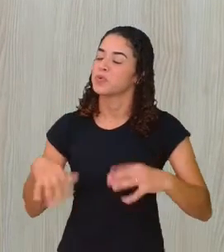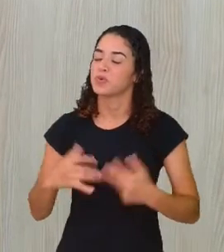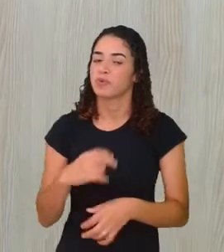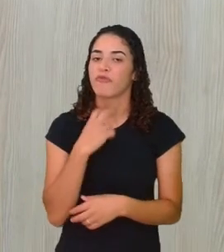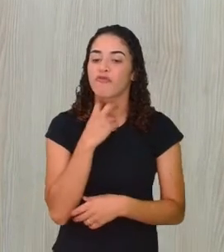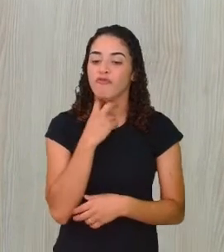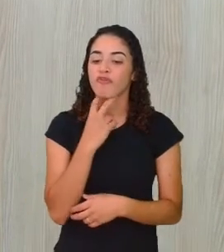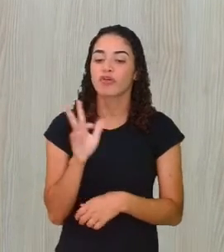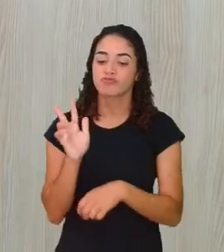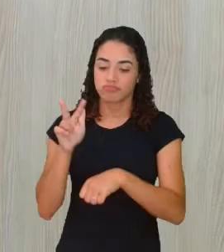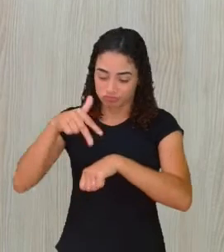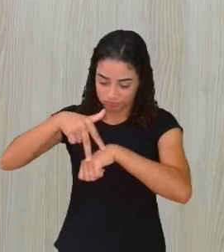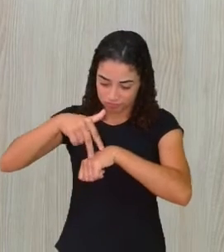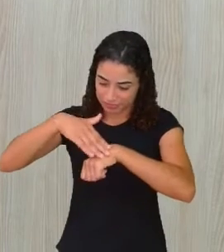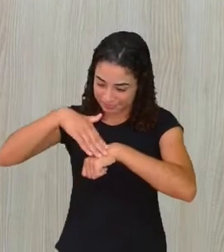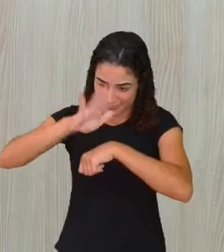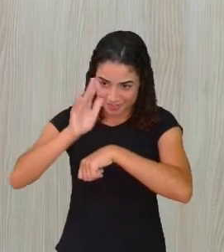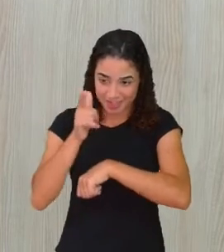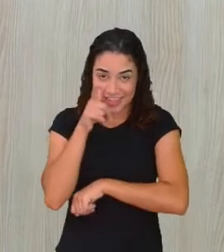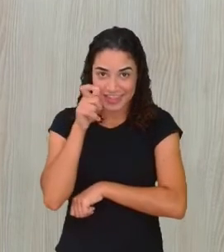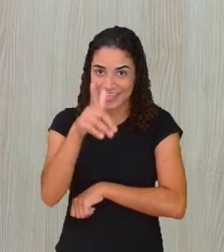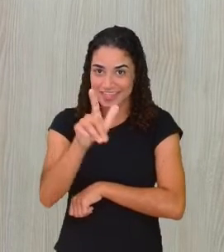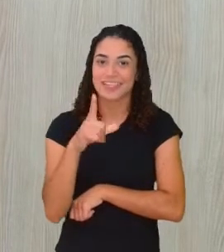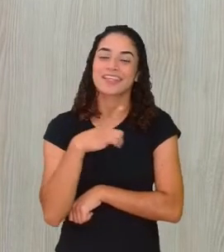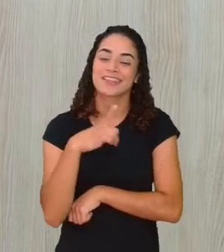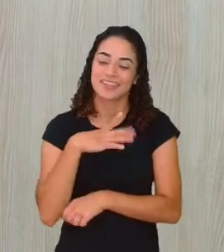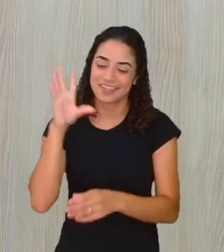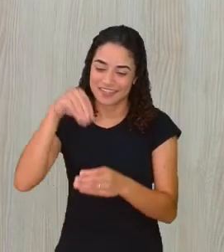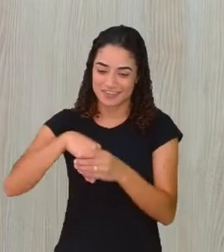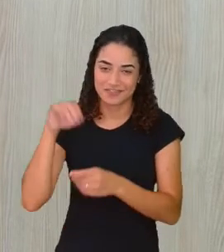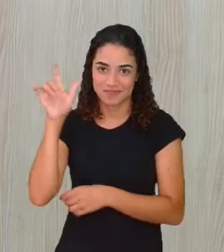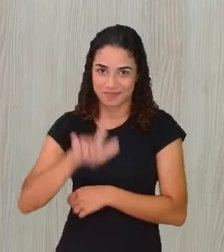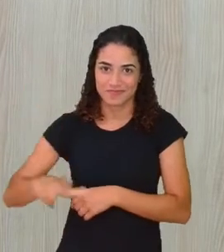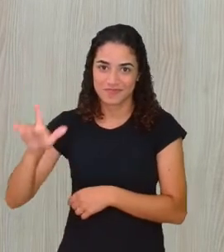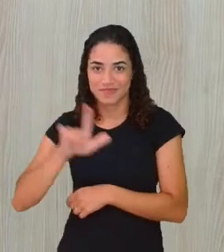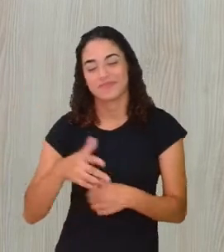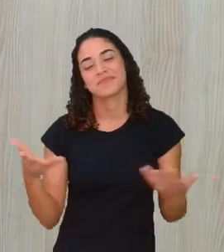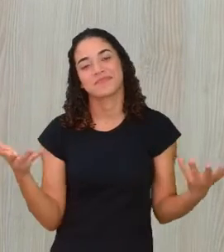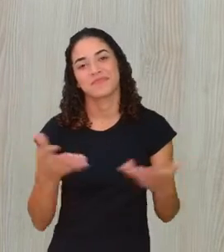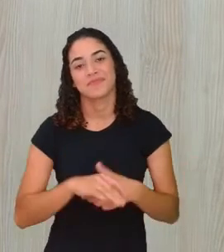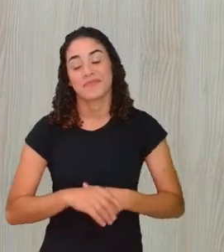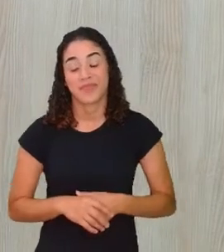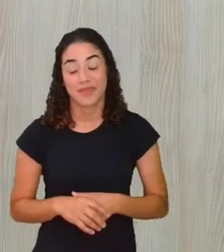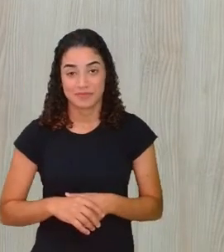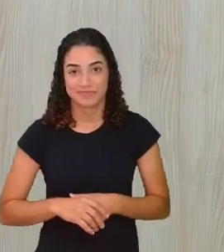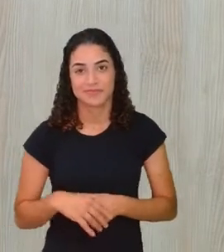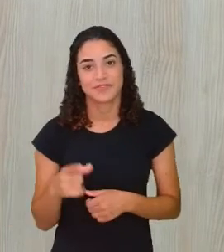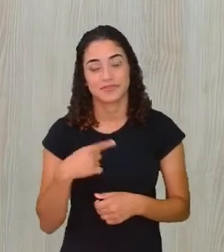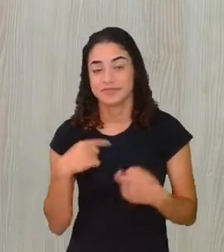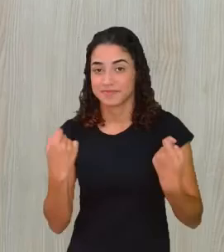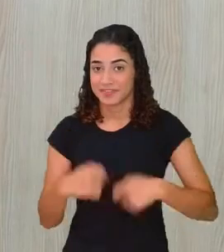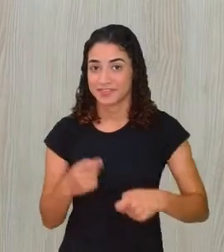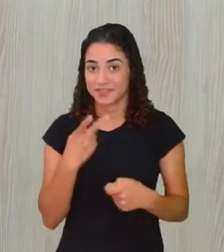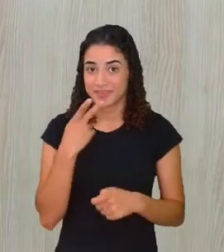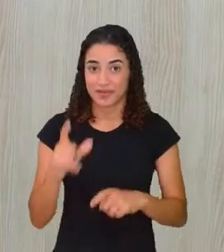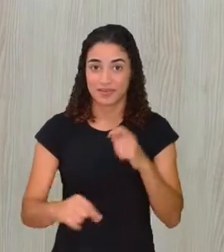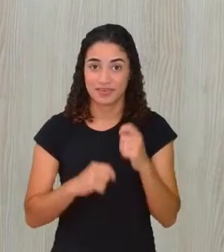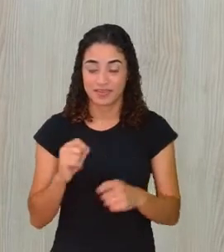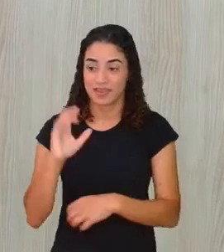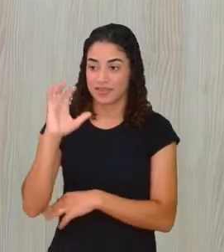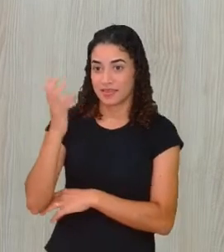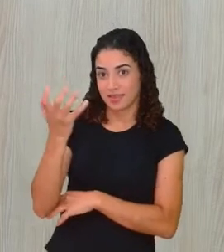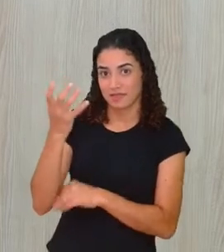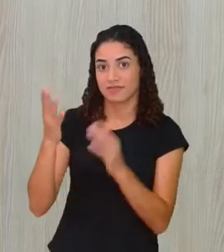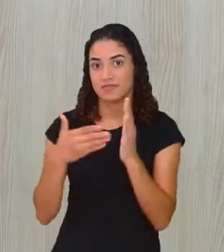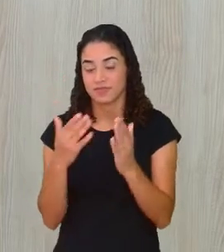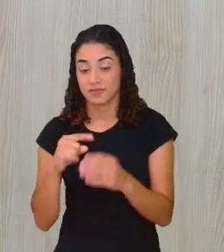interessantes, eu acho, que a tem na literatura contemporânea. Então, assim, devo dizer que, na Árvore dos Livros,